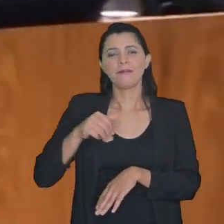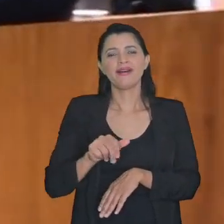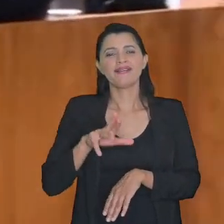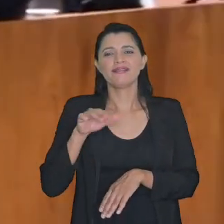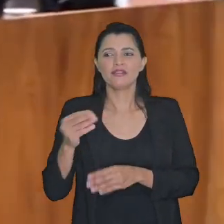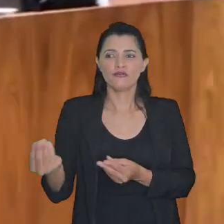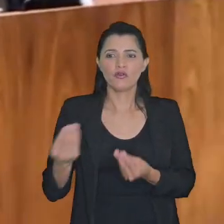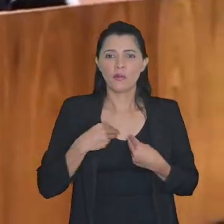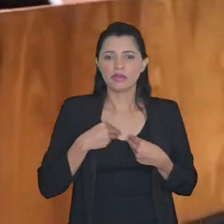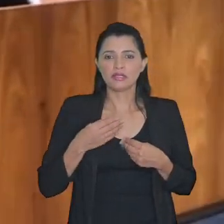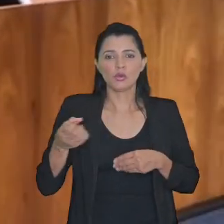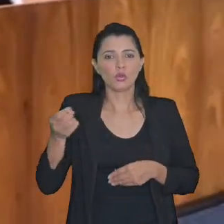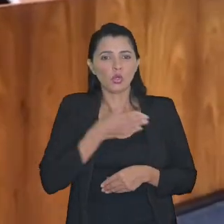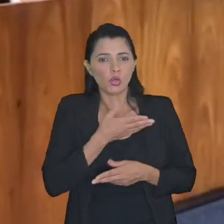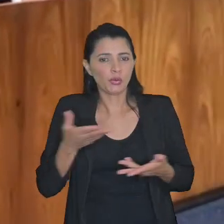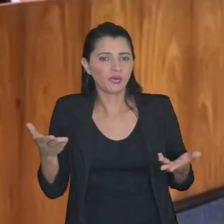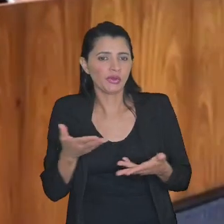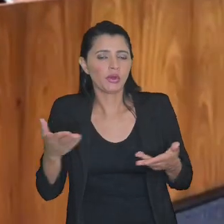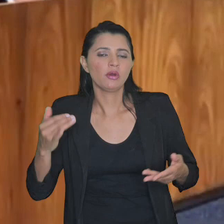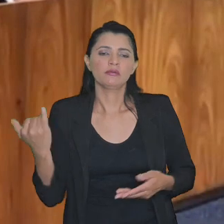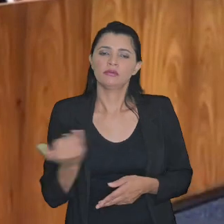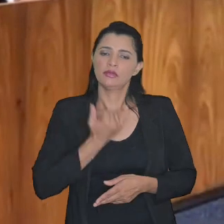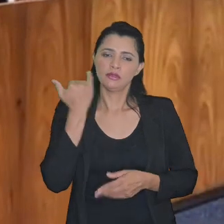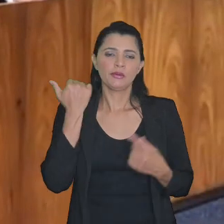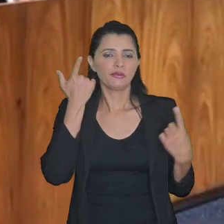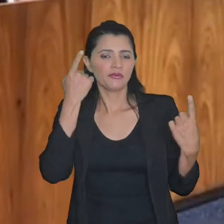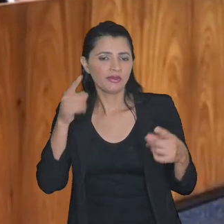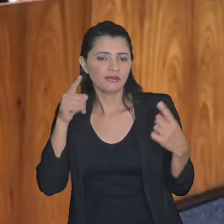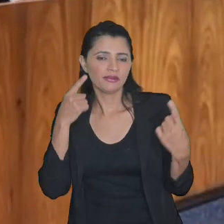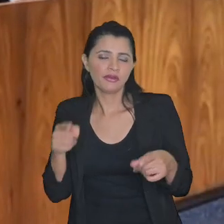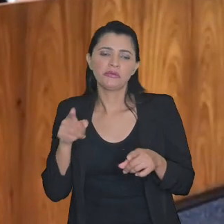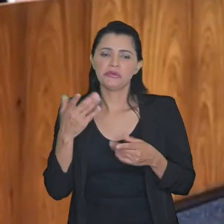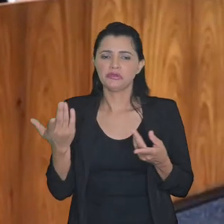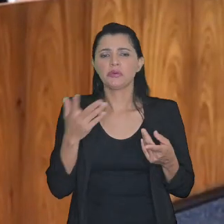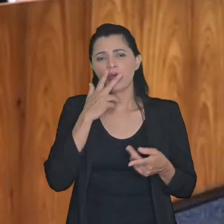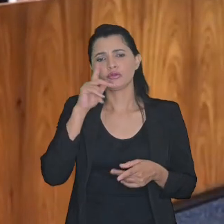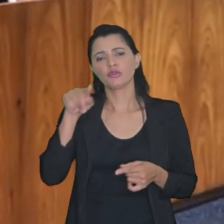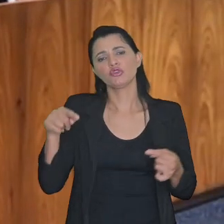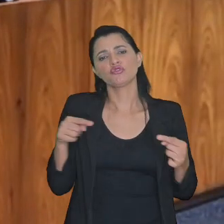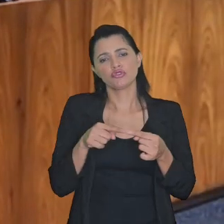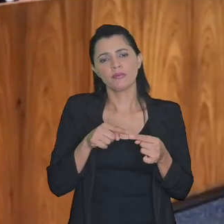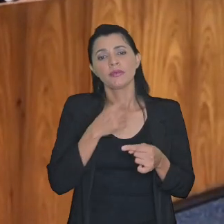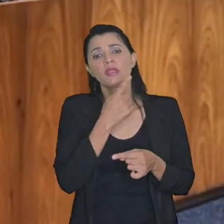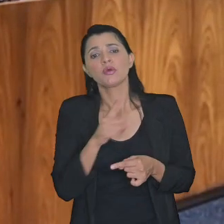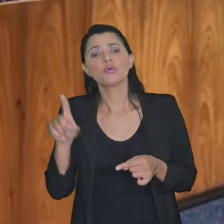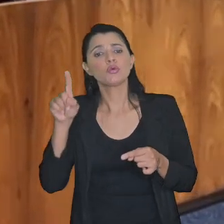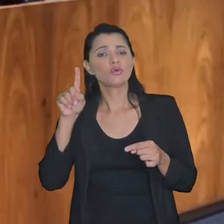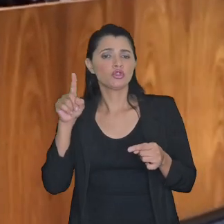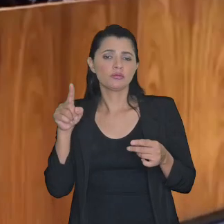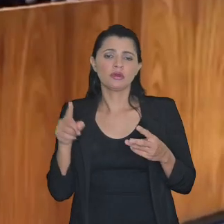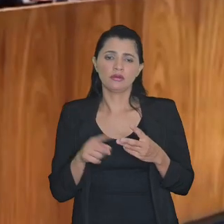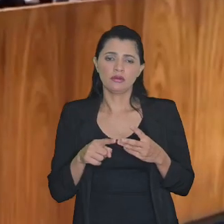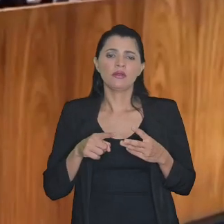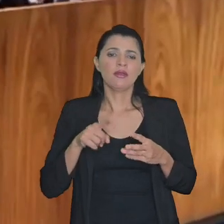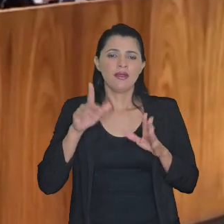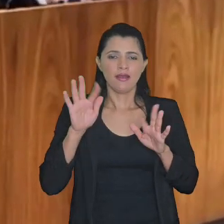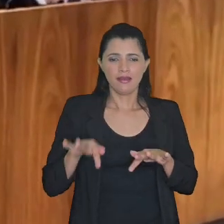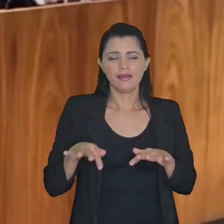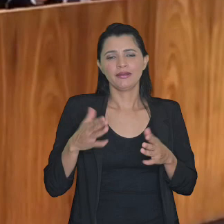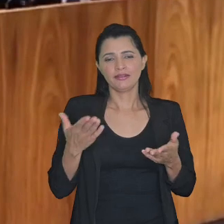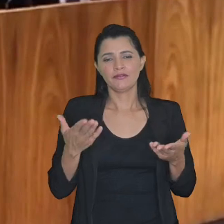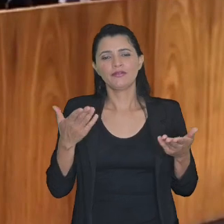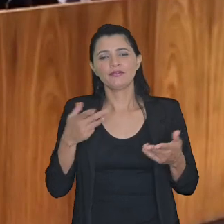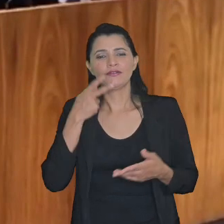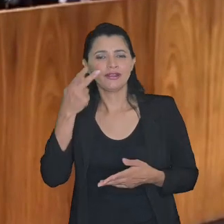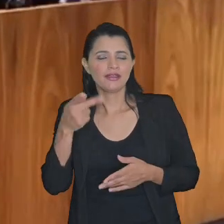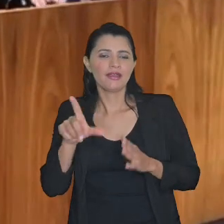quente e importante e a minha provocação era para essa finalidade então acho que já foi atingida e a última coisa o último ponto que